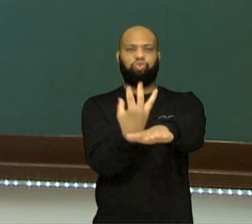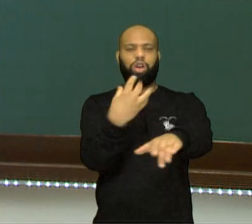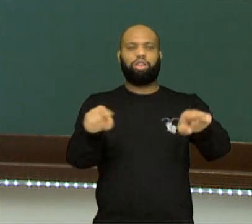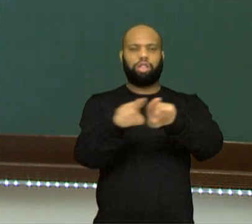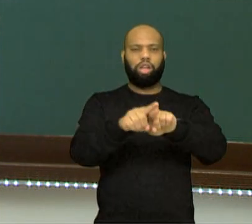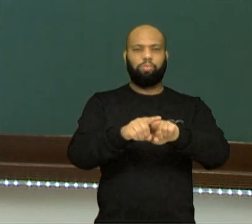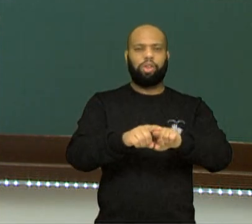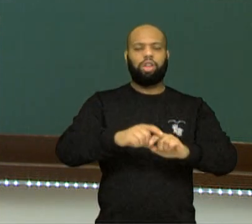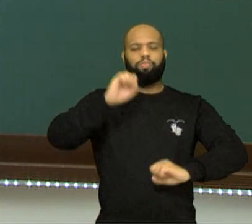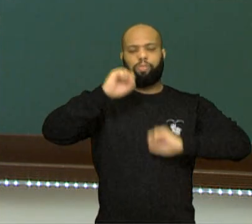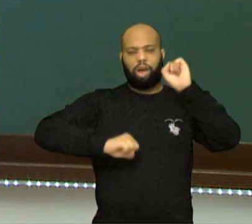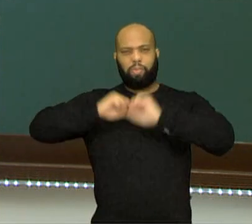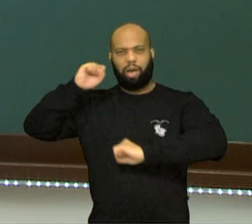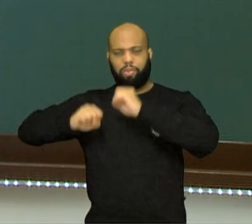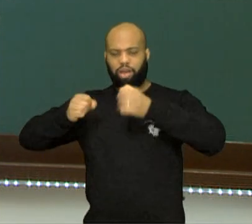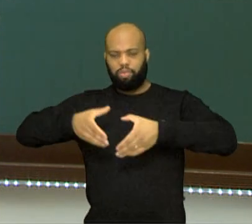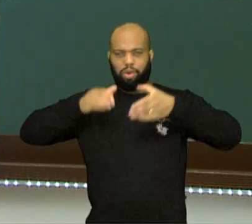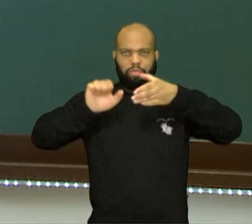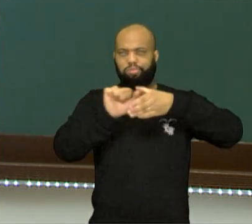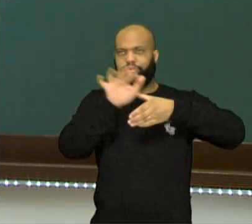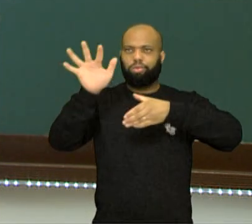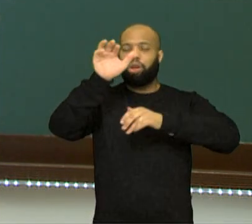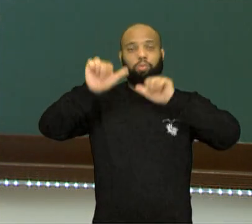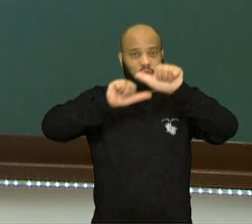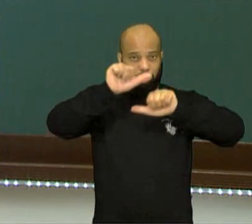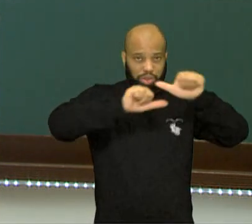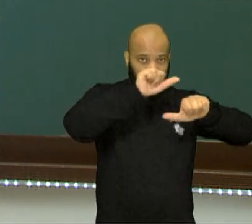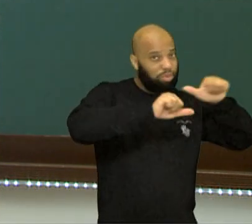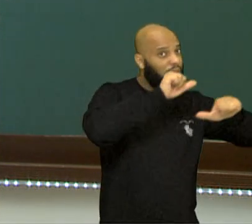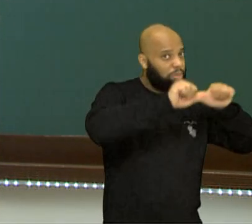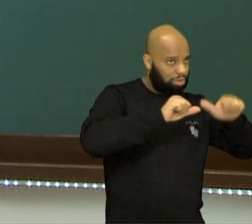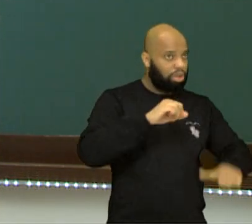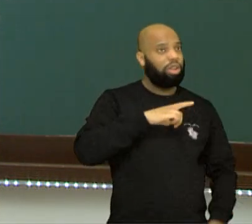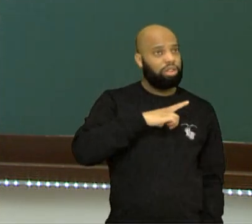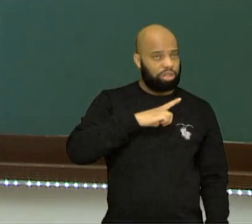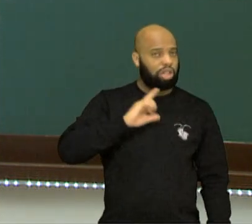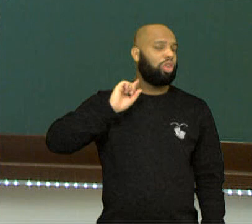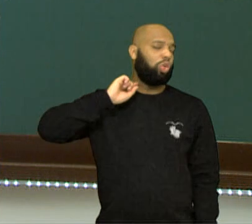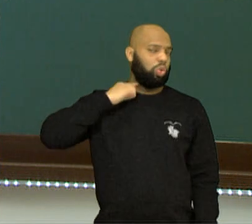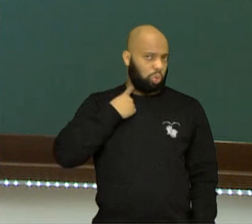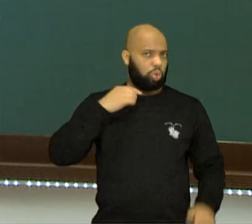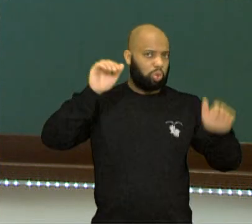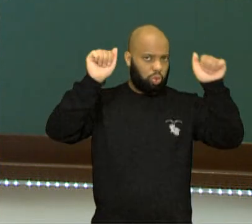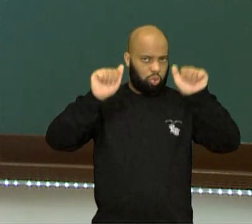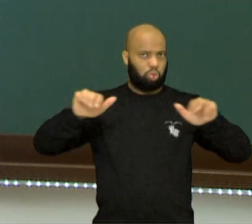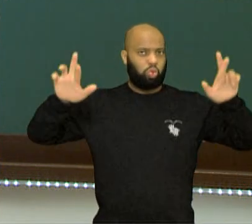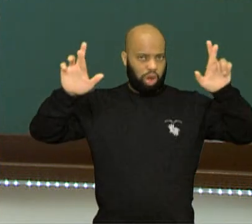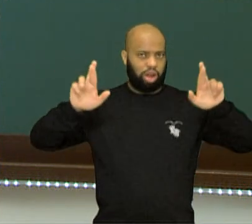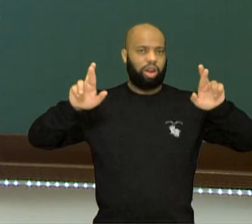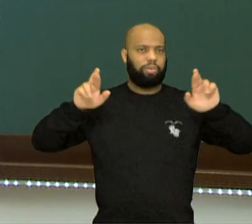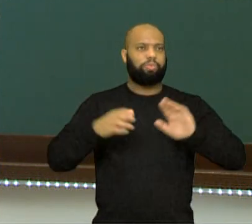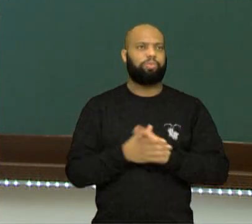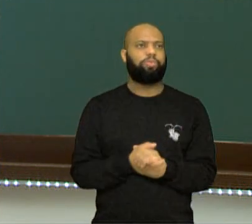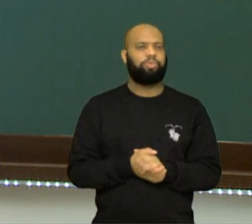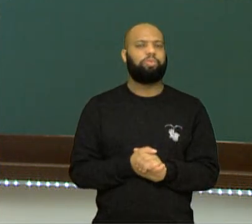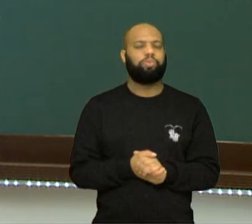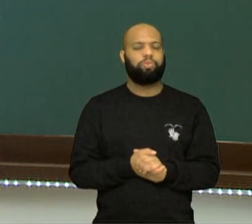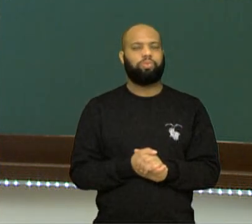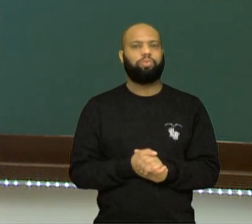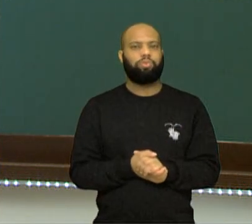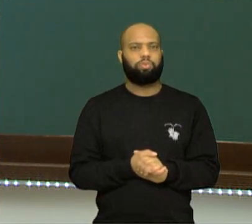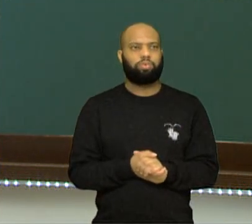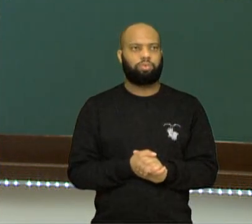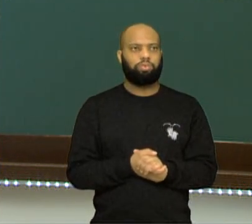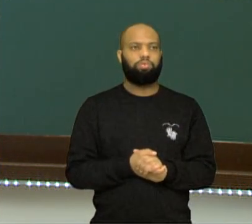modificando essas características naturais da atmosfera, eu vou ter ali a poluição atmosférica, que pode ser causada, por exemplo,